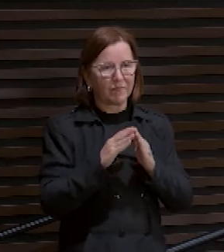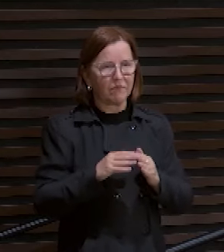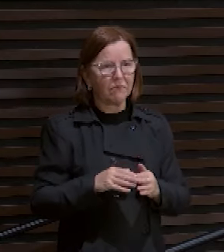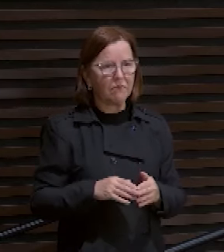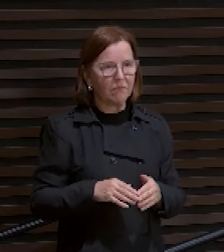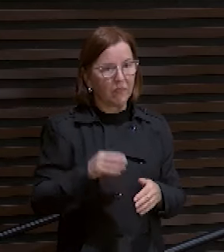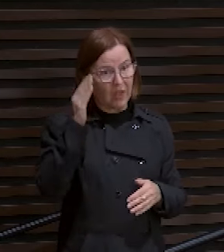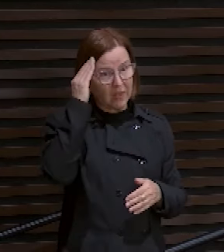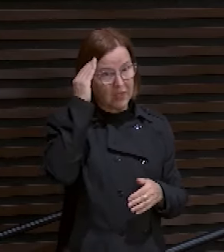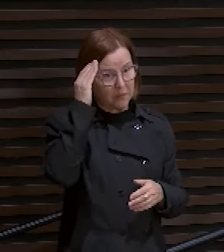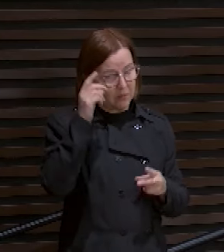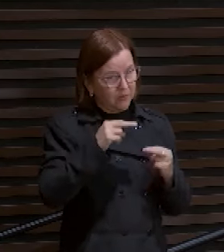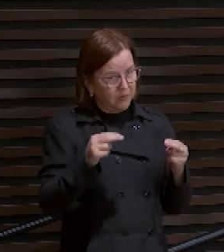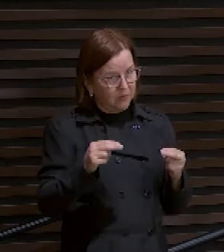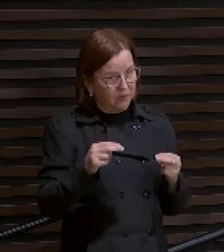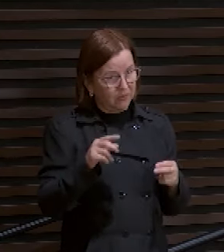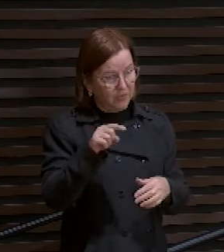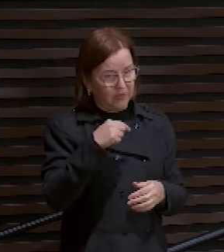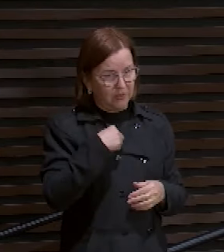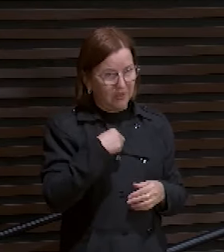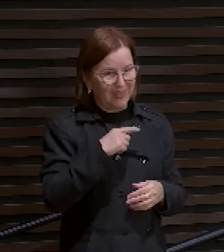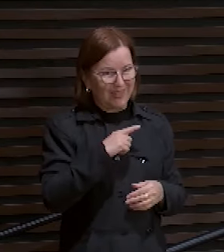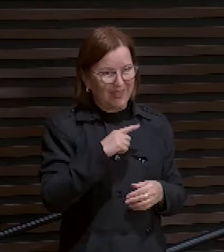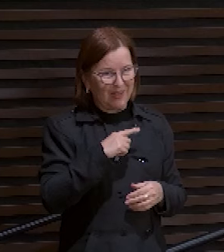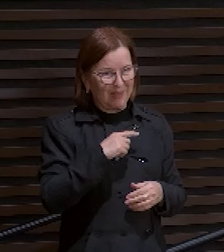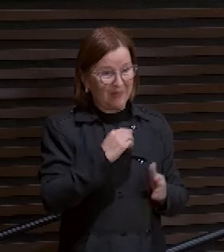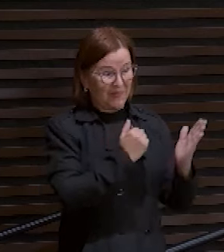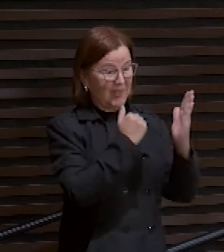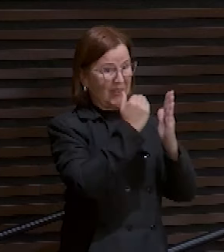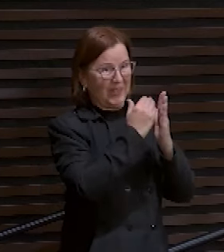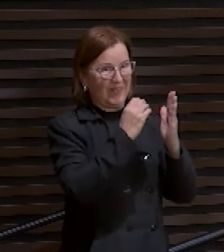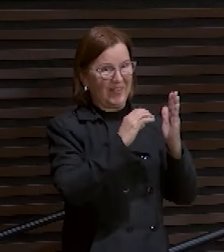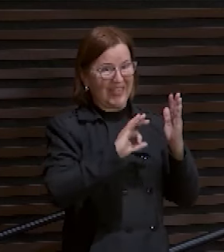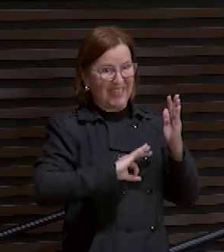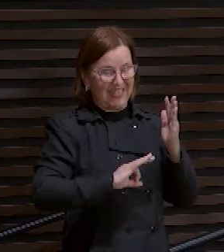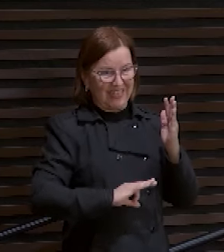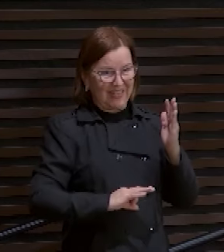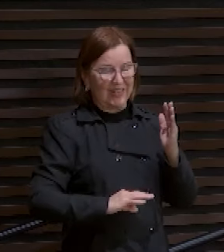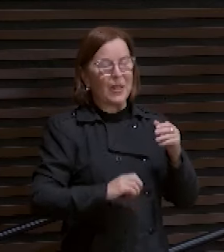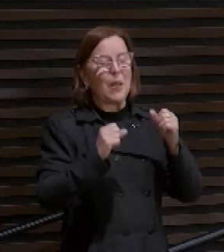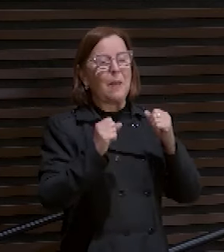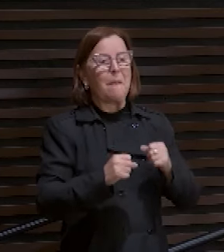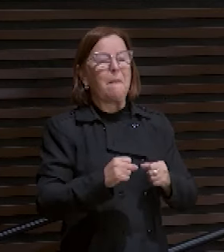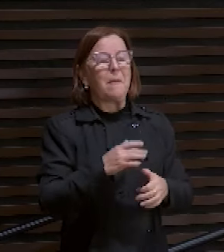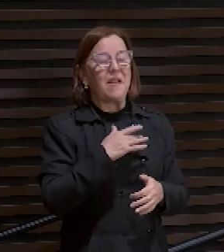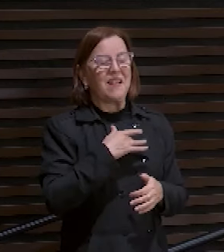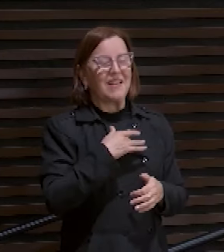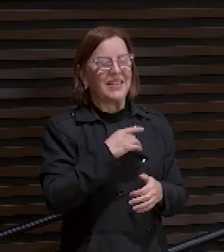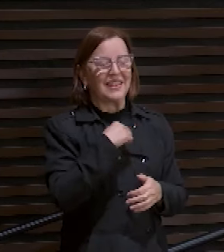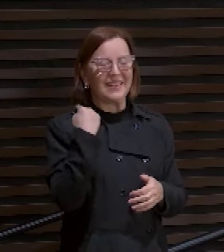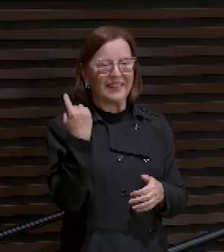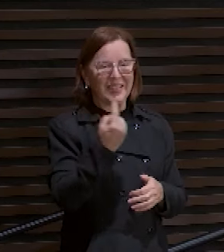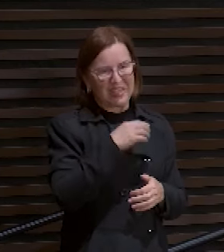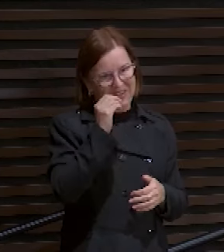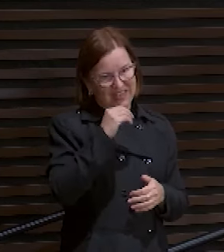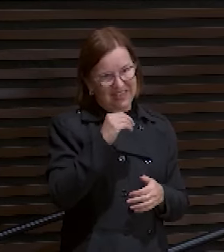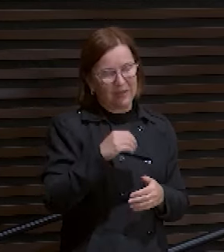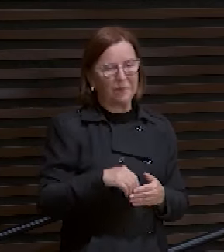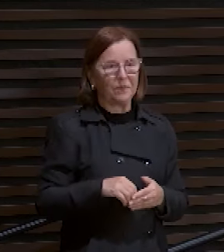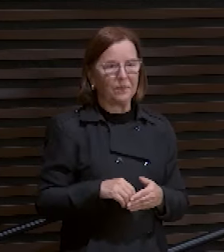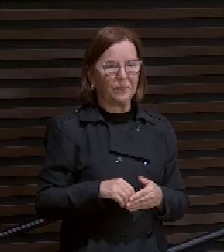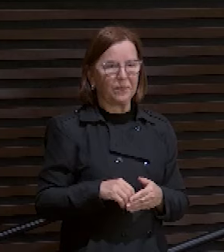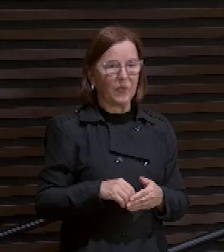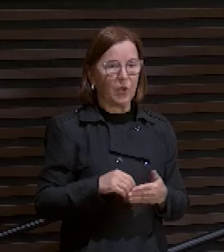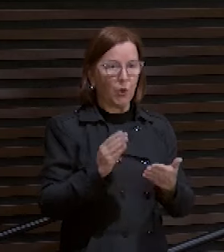Saiba de uma coisa, você e eu temos um sumo sacerdote, que pode compadecer das nossas fraquezas. O escritor aos